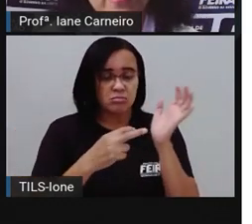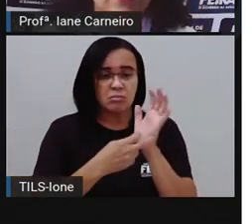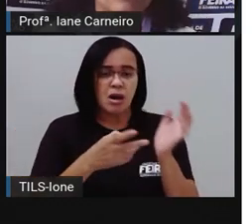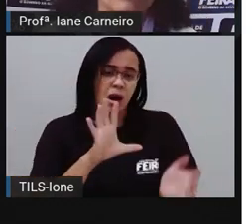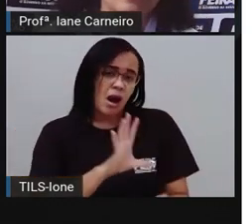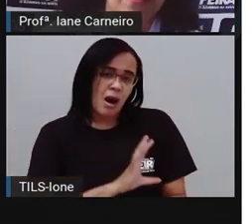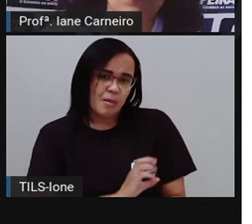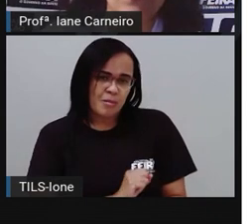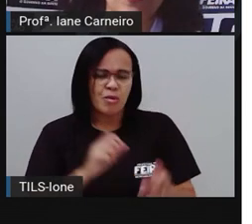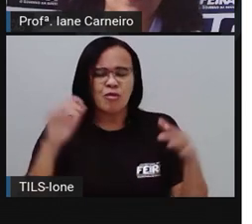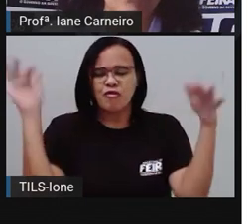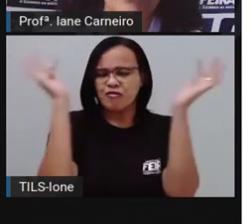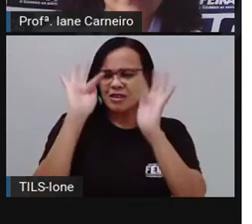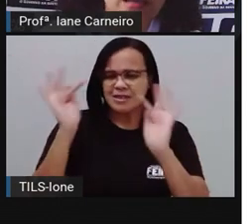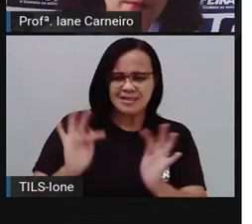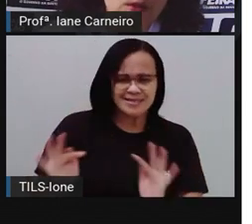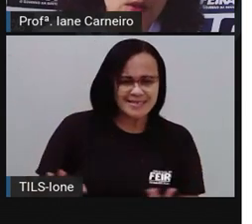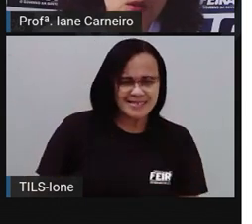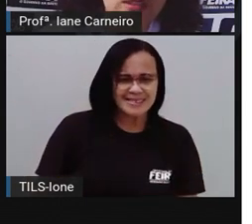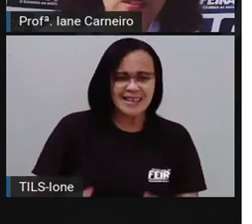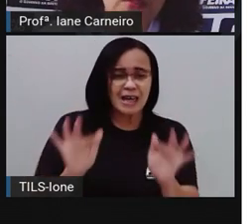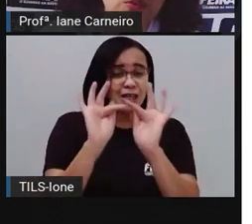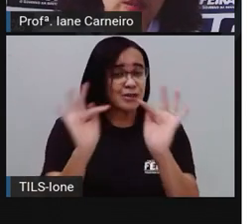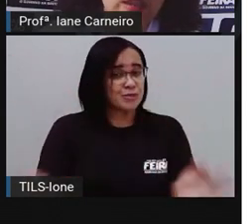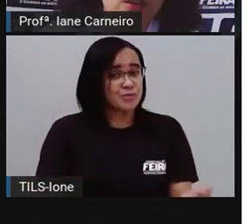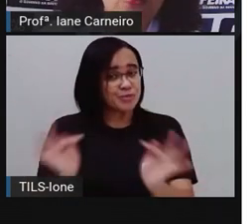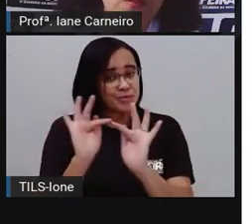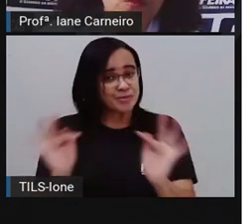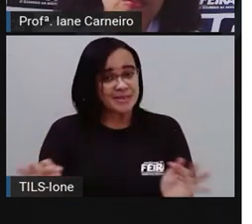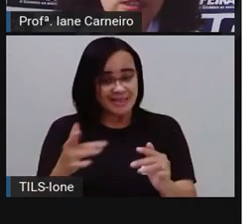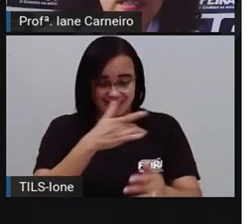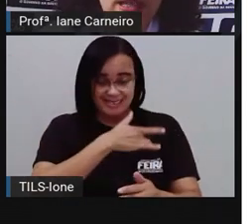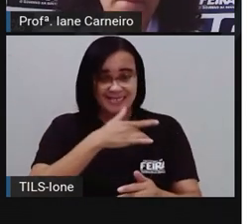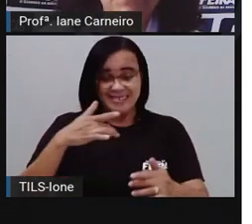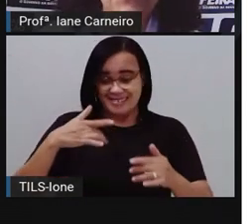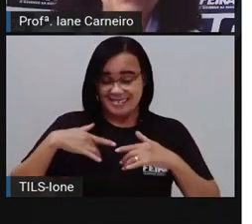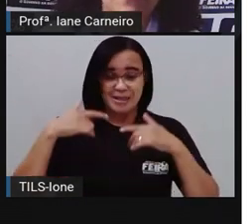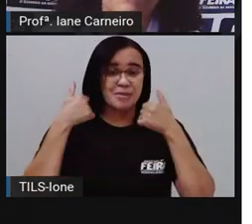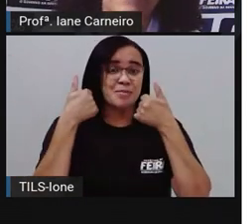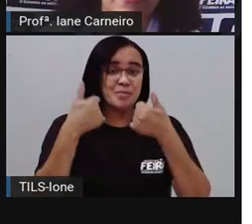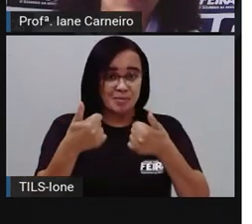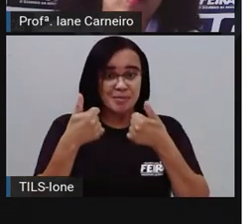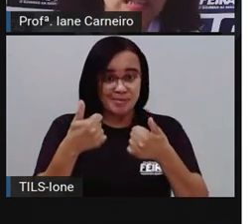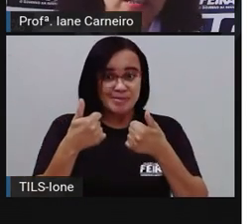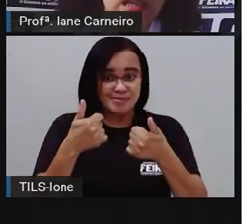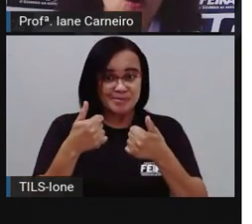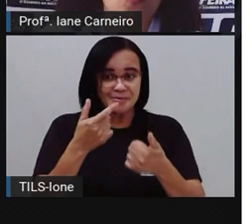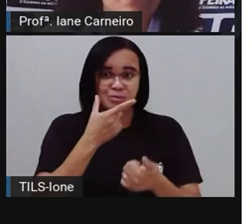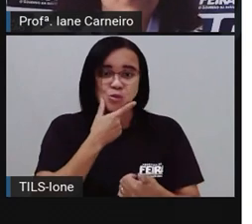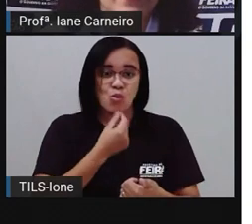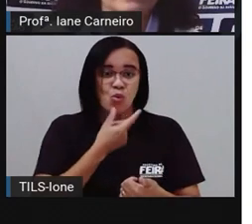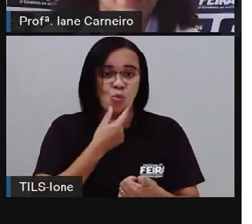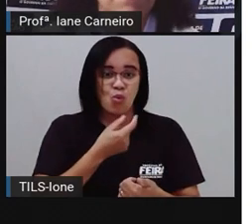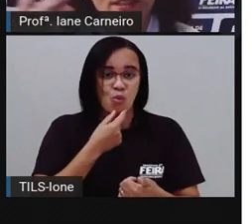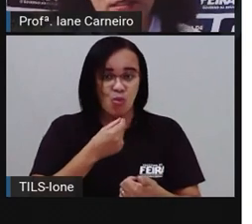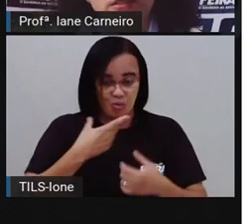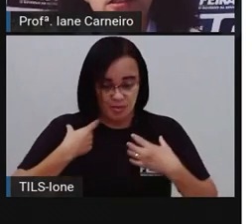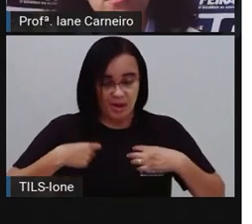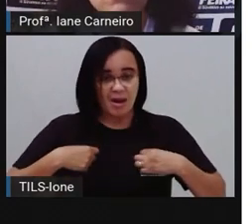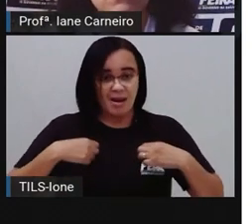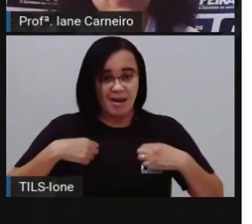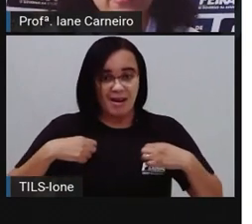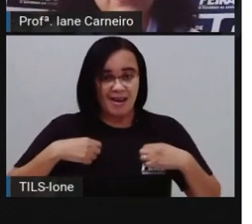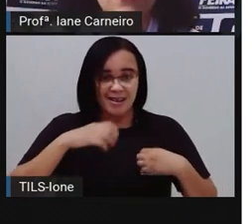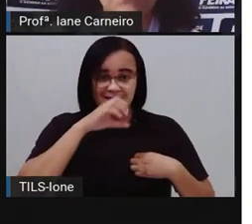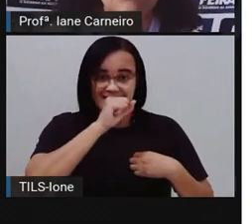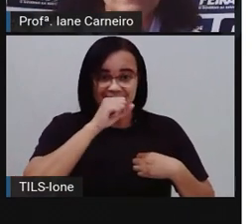humildade e boa saúde. Por isso que a Pró colocou essa foto aqui, ó, de monges, né? Usando essa roupa, porque eles representam